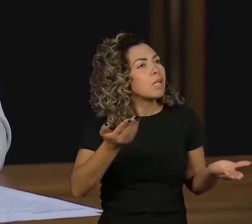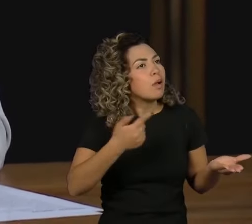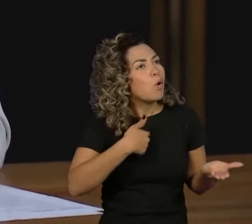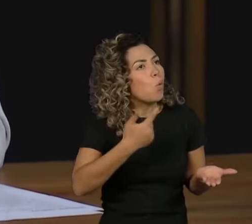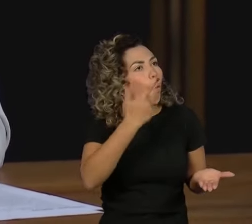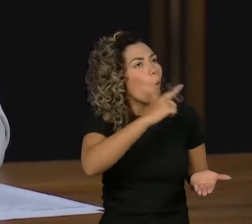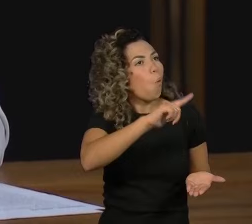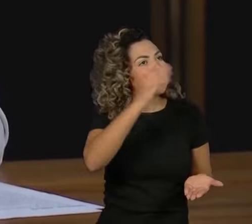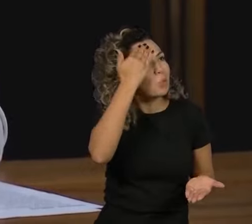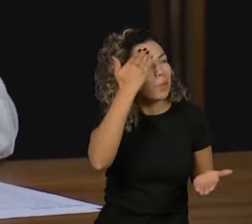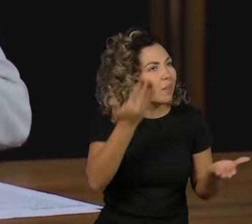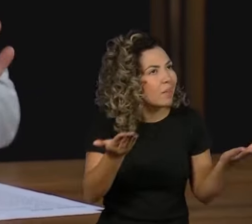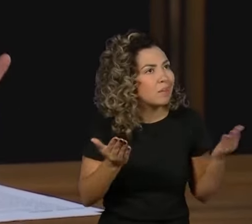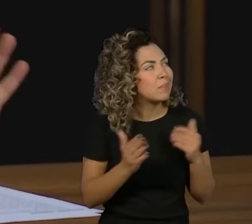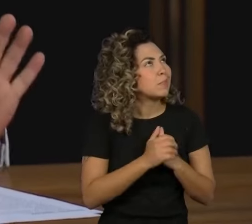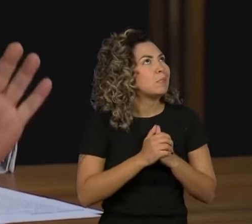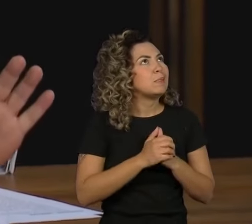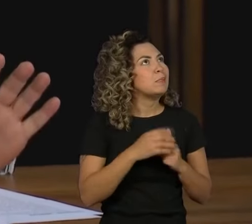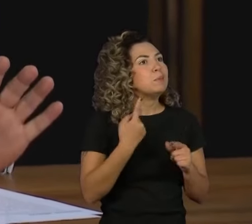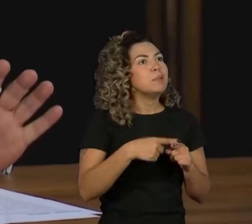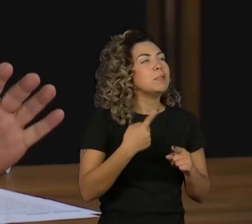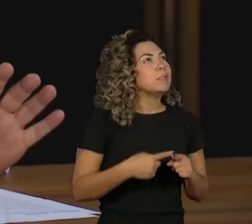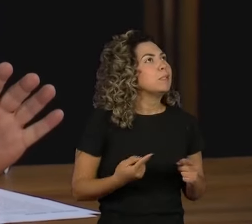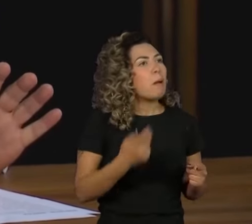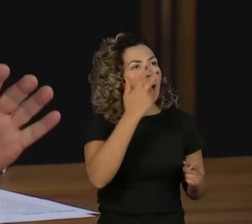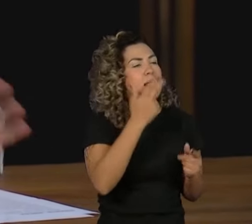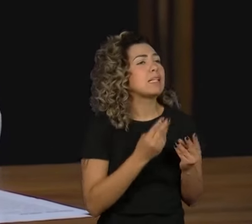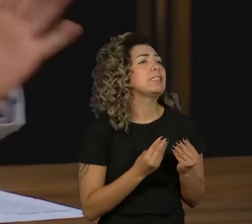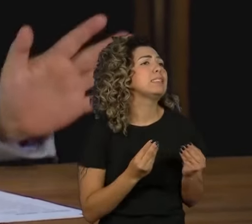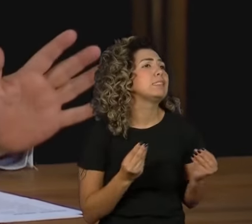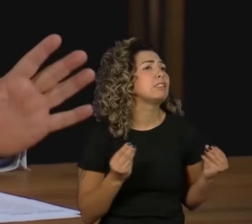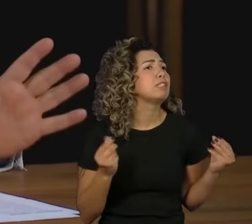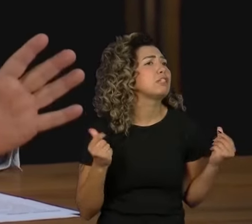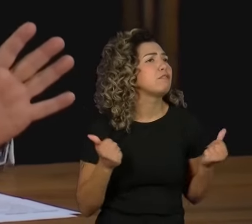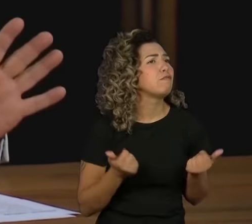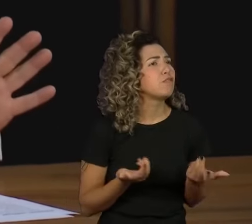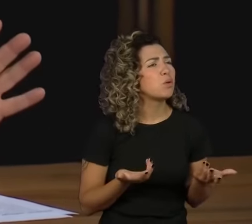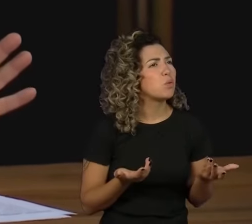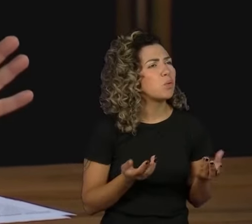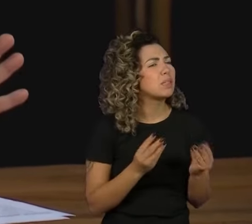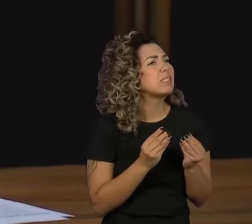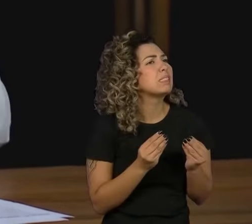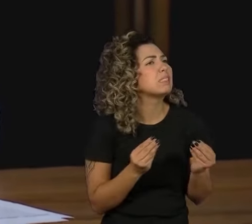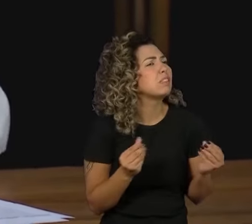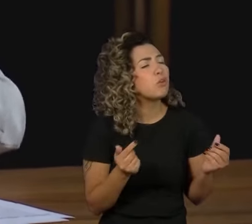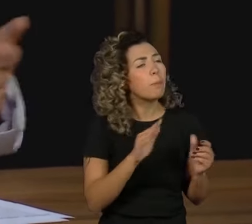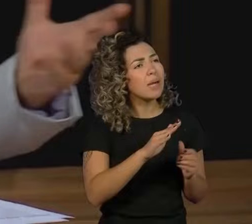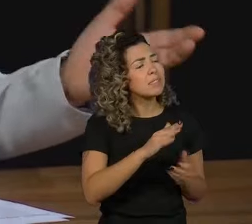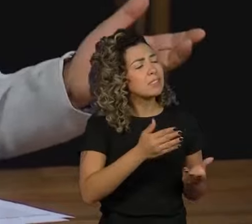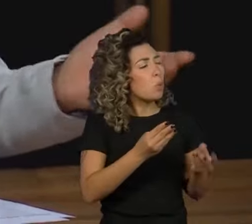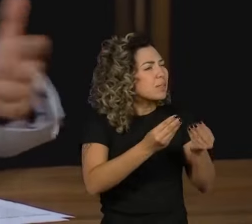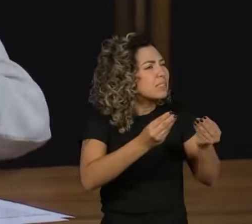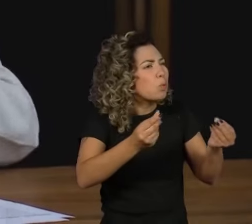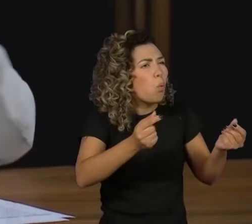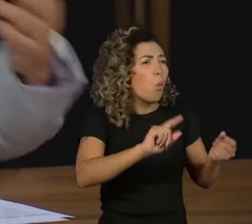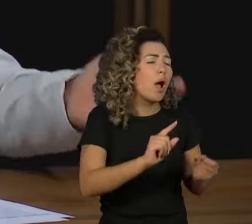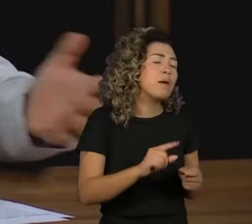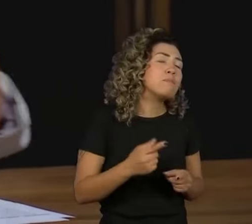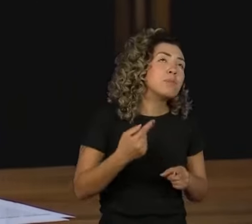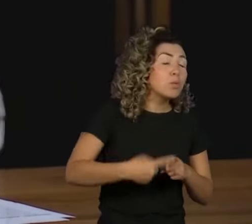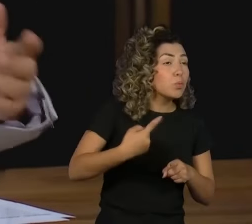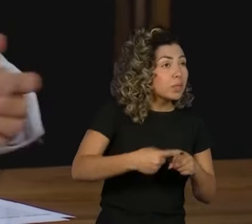muito sensível, vamos chamar assim. Que não tem nada de sensível, né? Porque a sensibilidade te permite